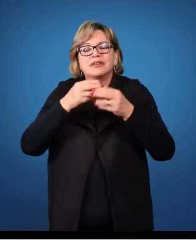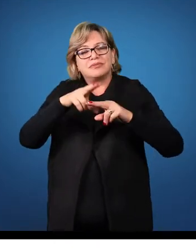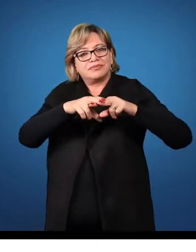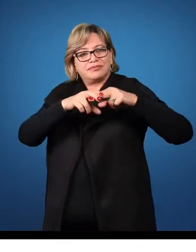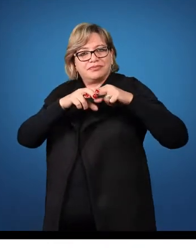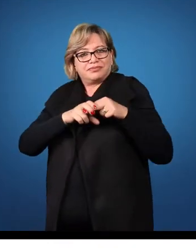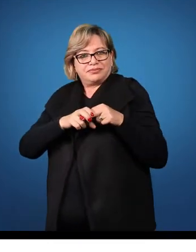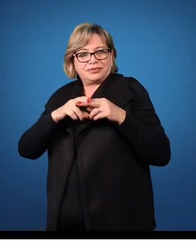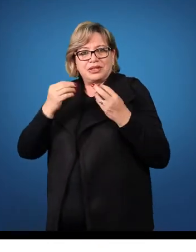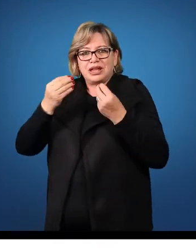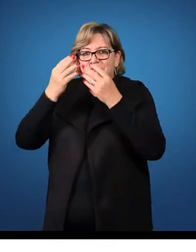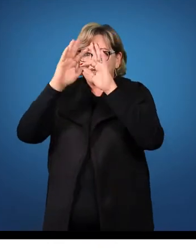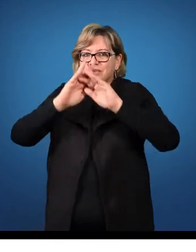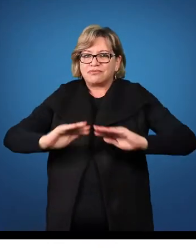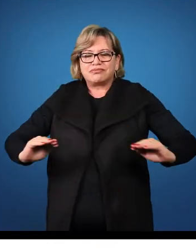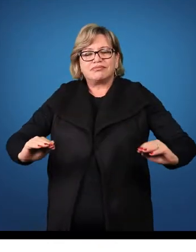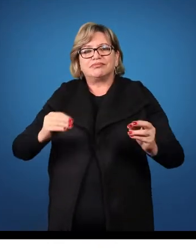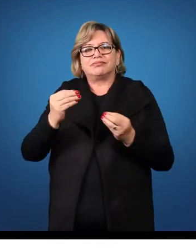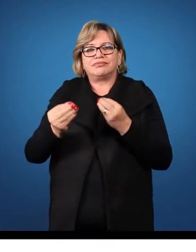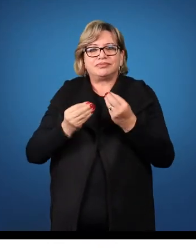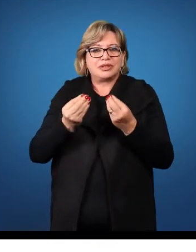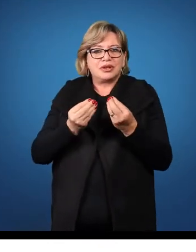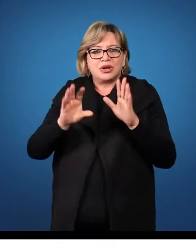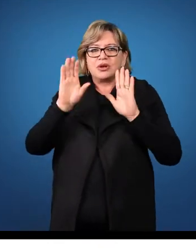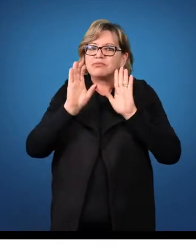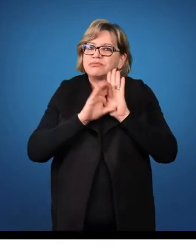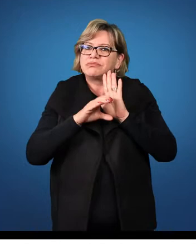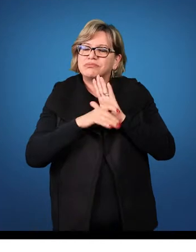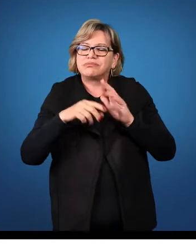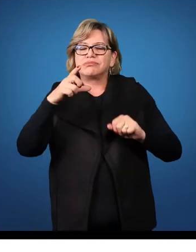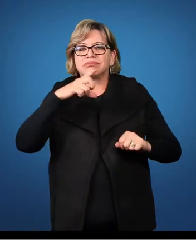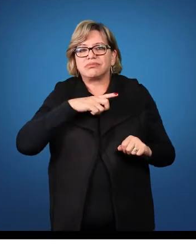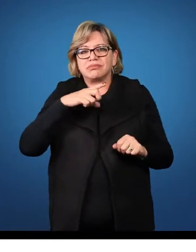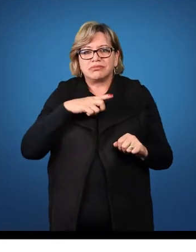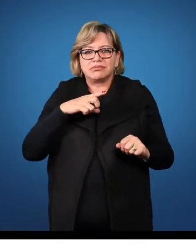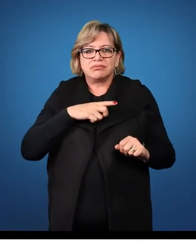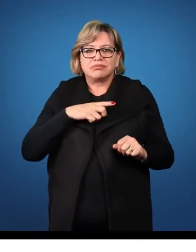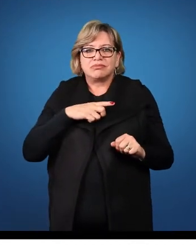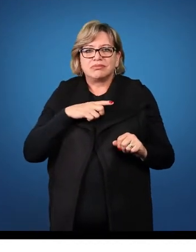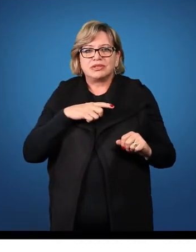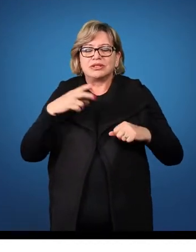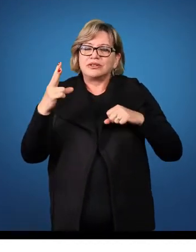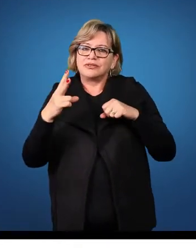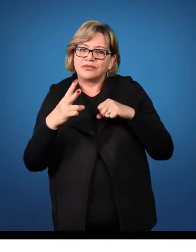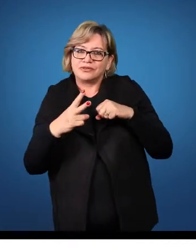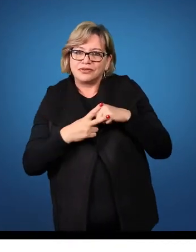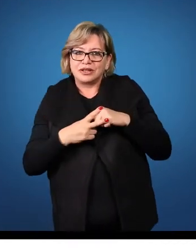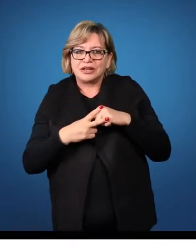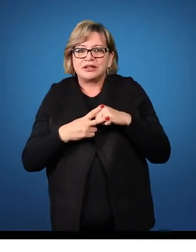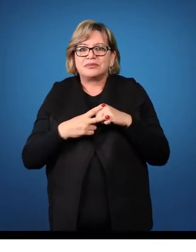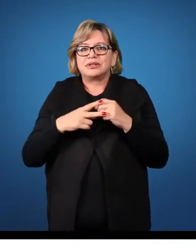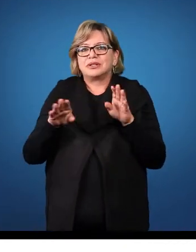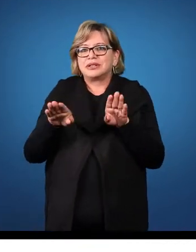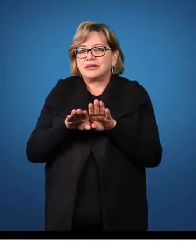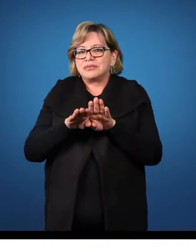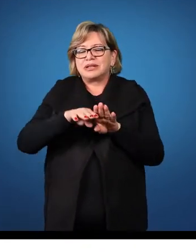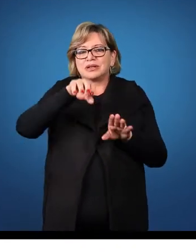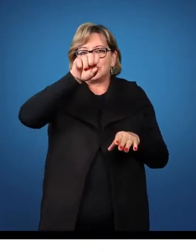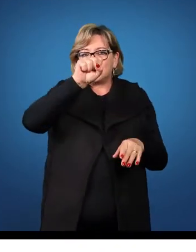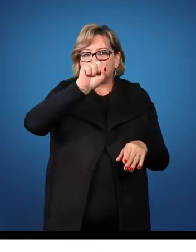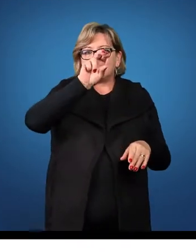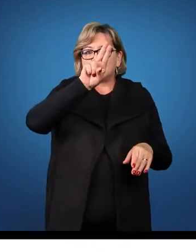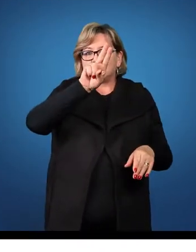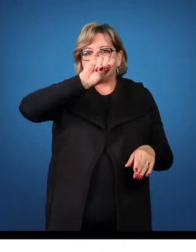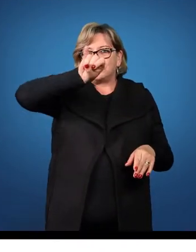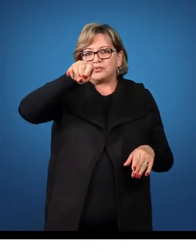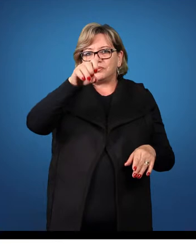sentido, cai por terra então aquele conceito que nós tínhamos de verbo, de sujeito, de